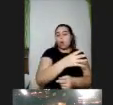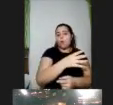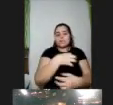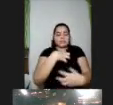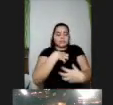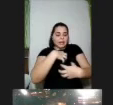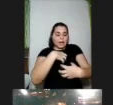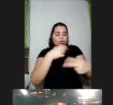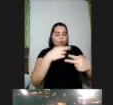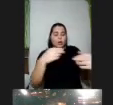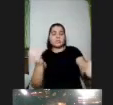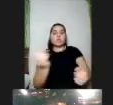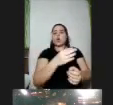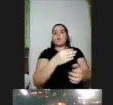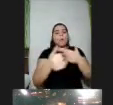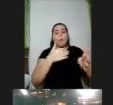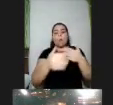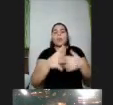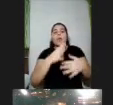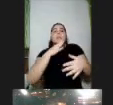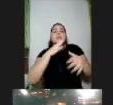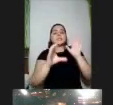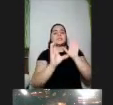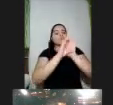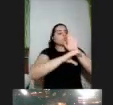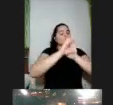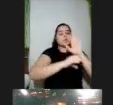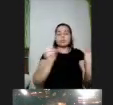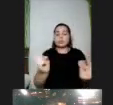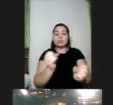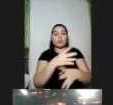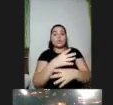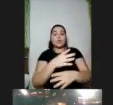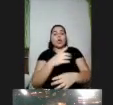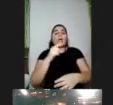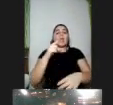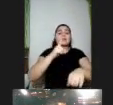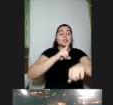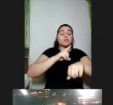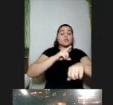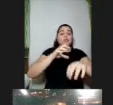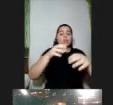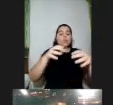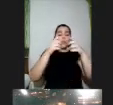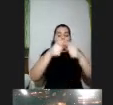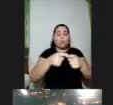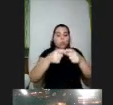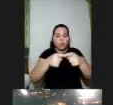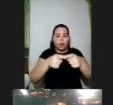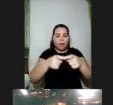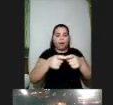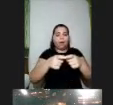conceito novo algum conhecimento novo algum conteúdo novo a primeira rede que a gente aciona cerebral é a rede de